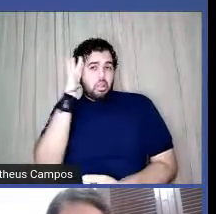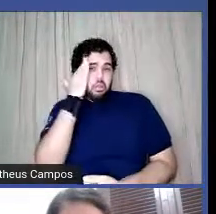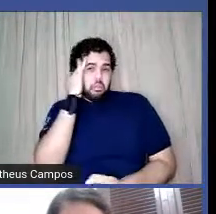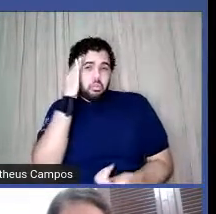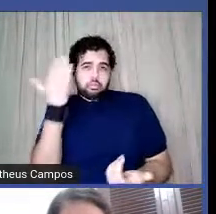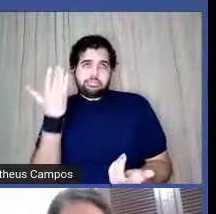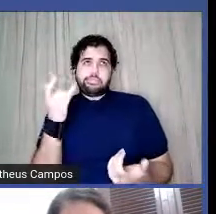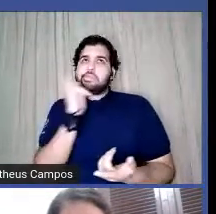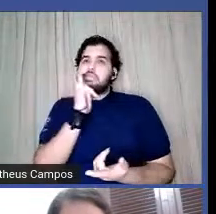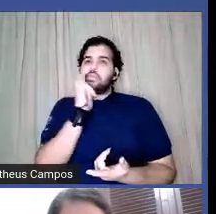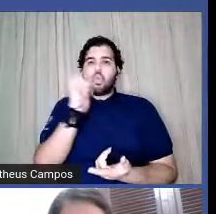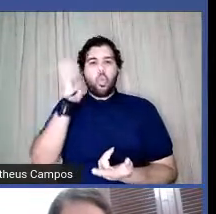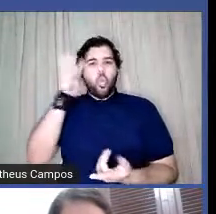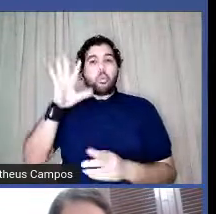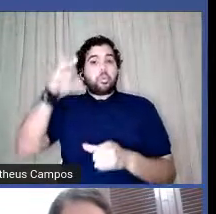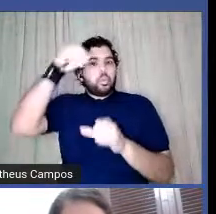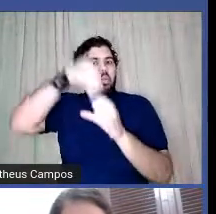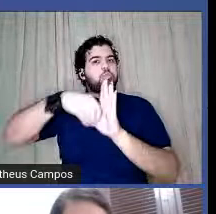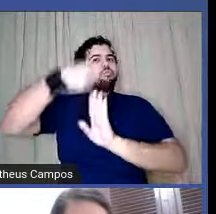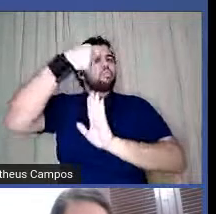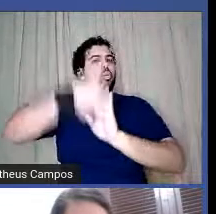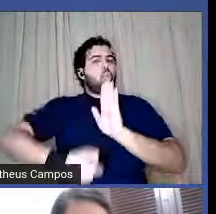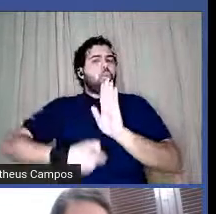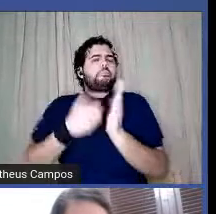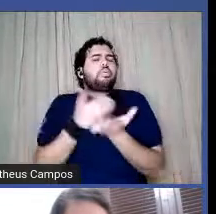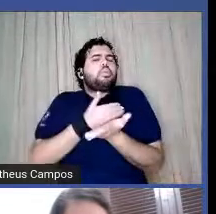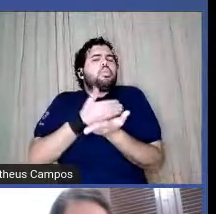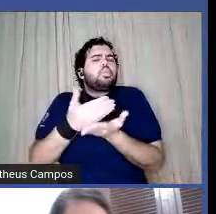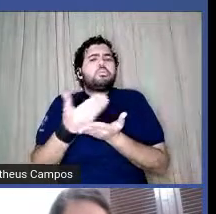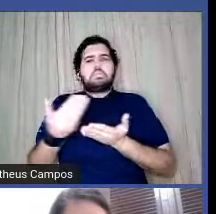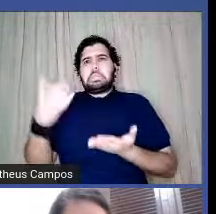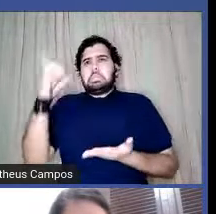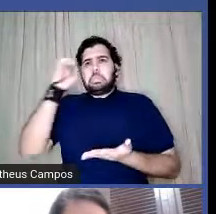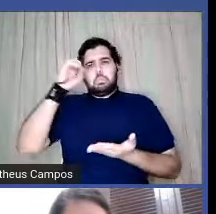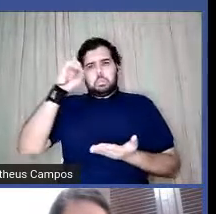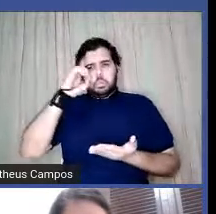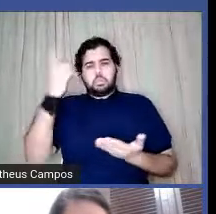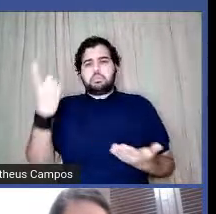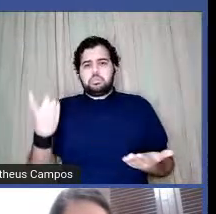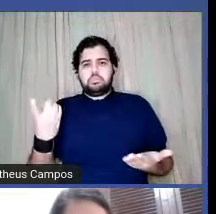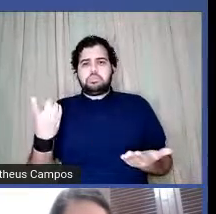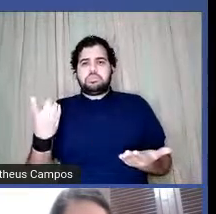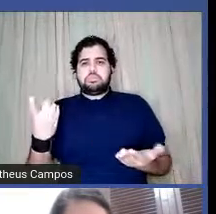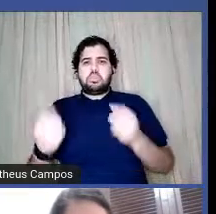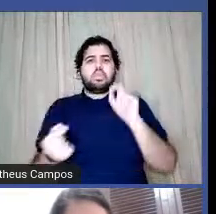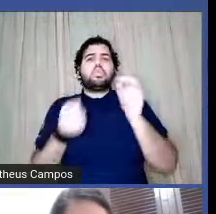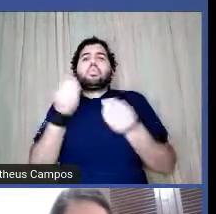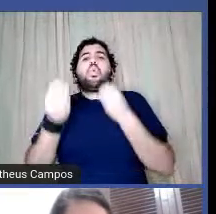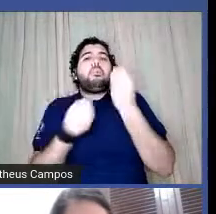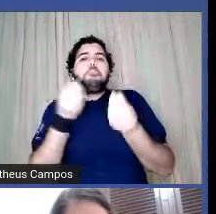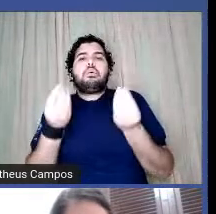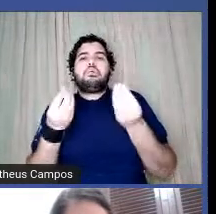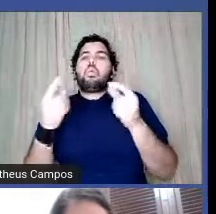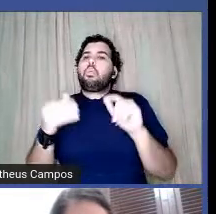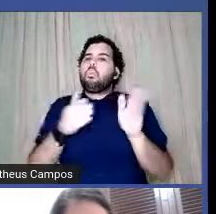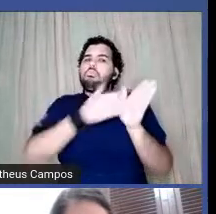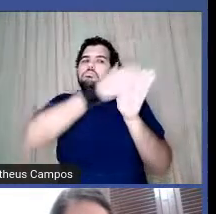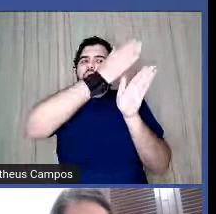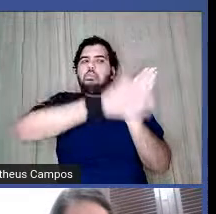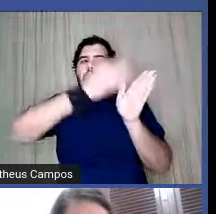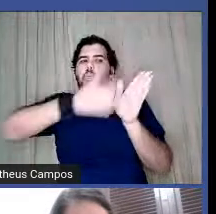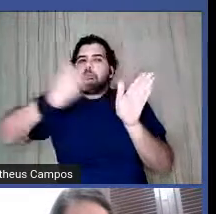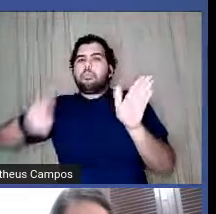esse texto, ele vem a partir do cotidiano, né? de como ele atravessa a gente, né?